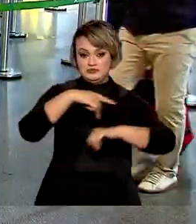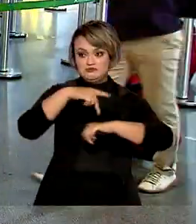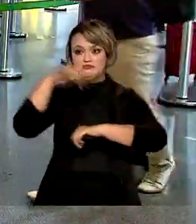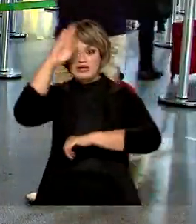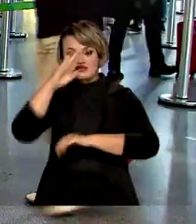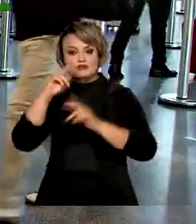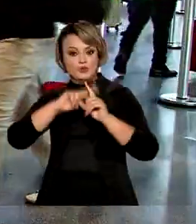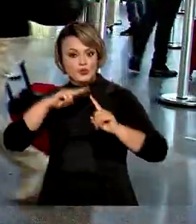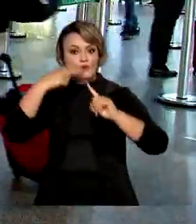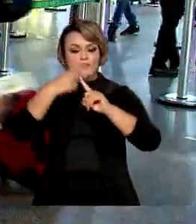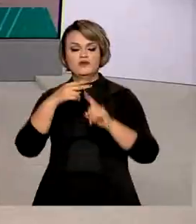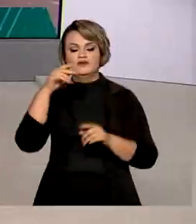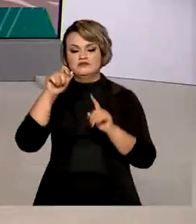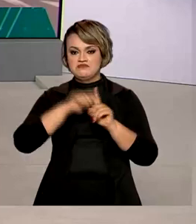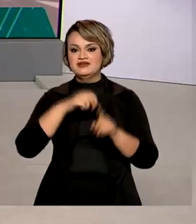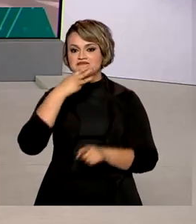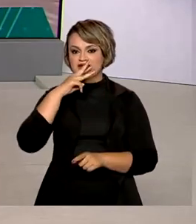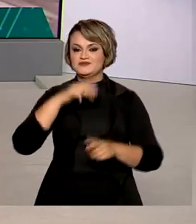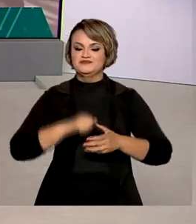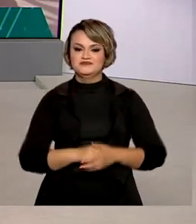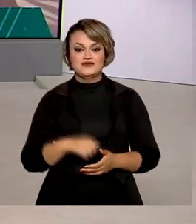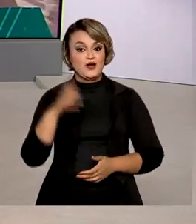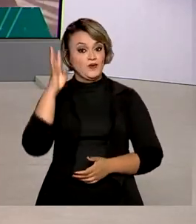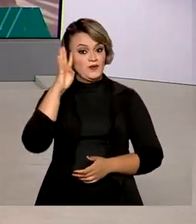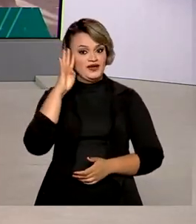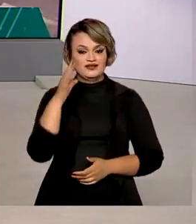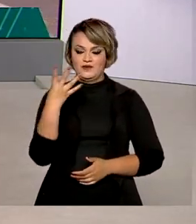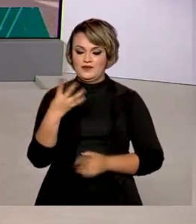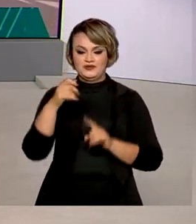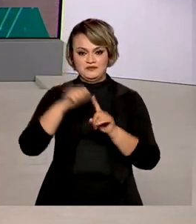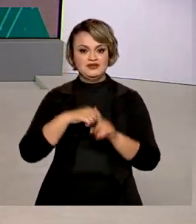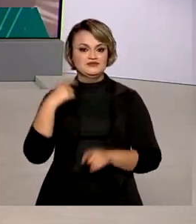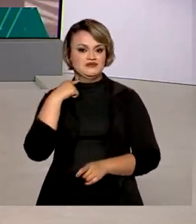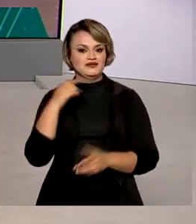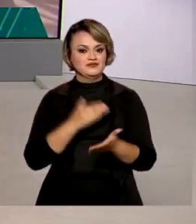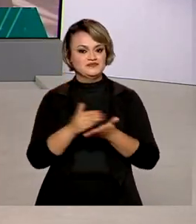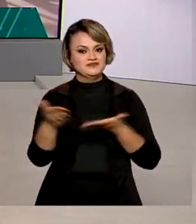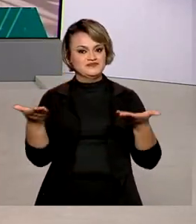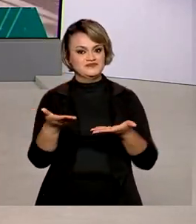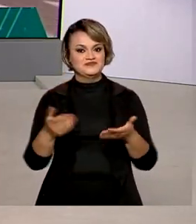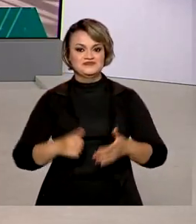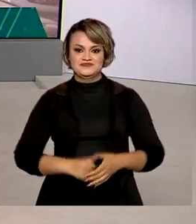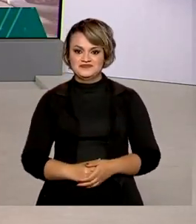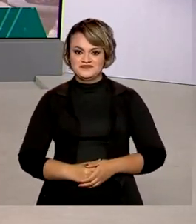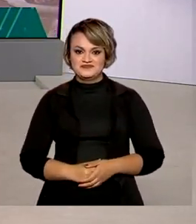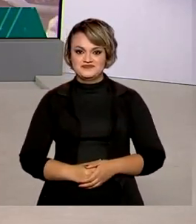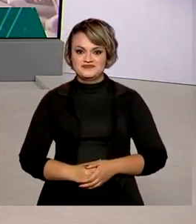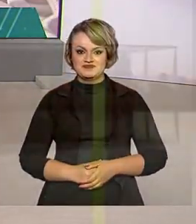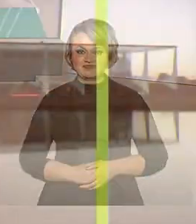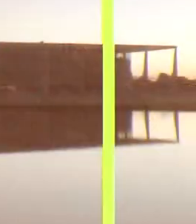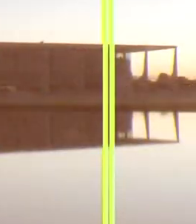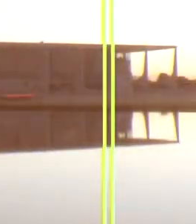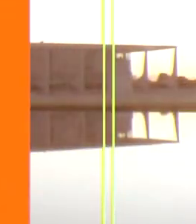dobrou em março. Quarta-feira, 4 de maio, o Brasil em Dia já está no ar.